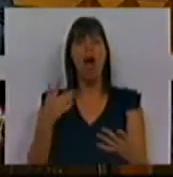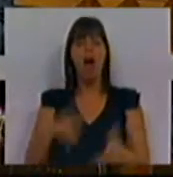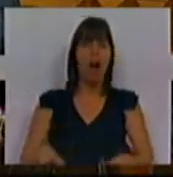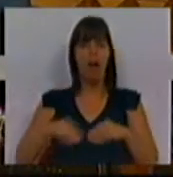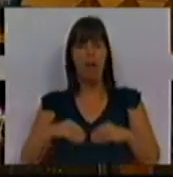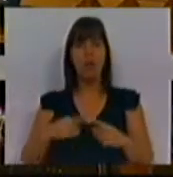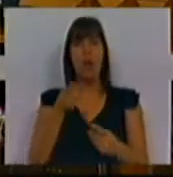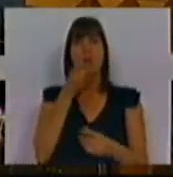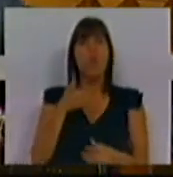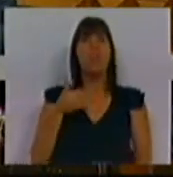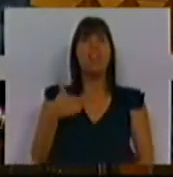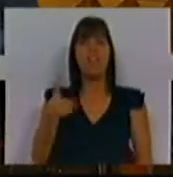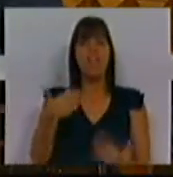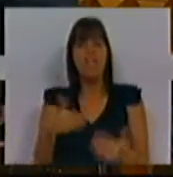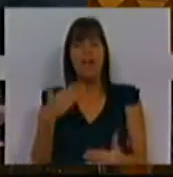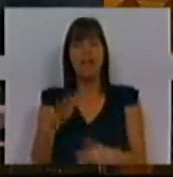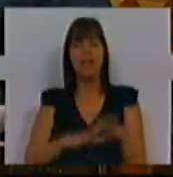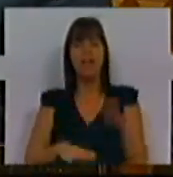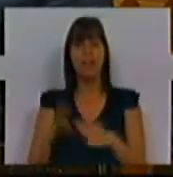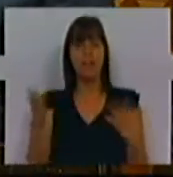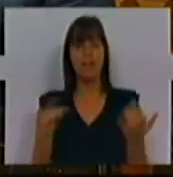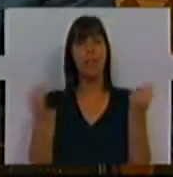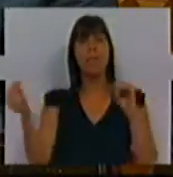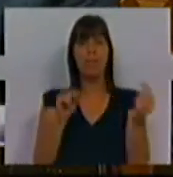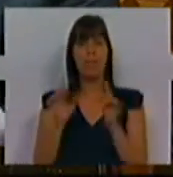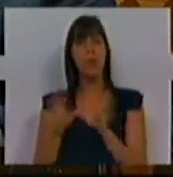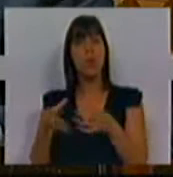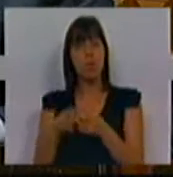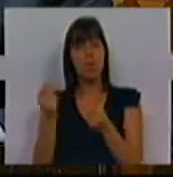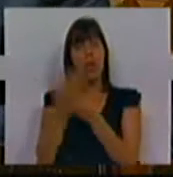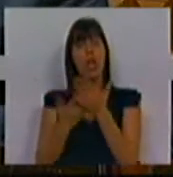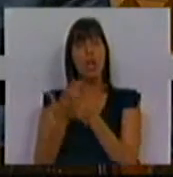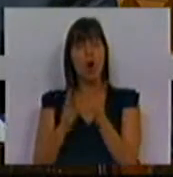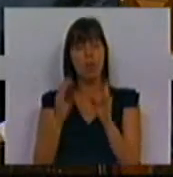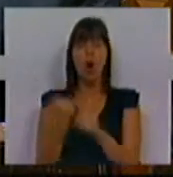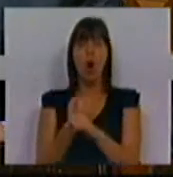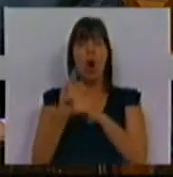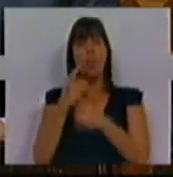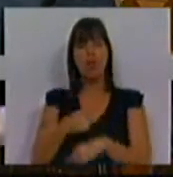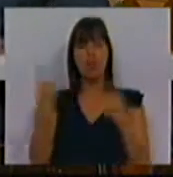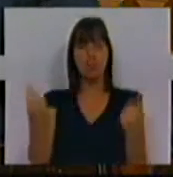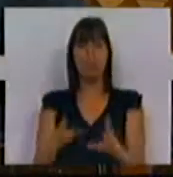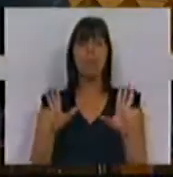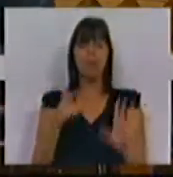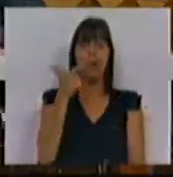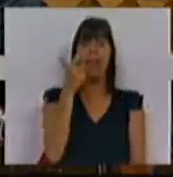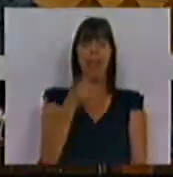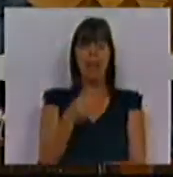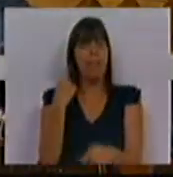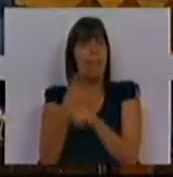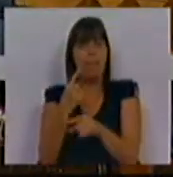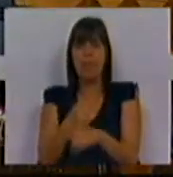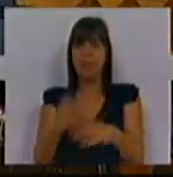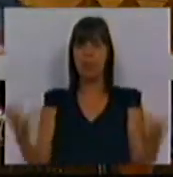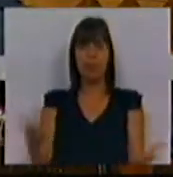vamos, um dia destes, fazer esse debate na Comissão de Economia e Obras Públicas. Na TAP, a mesma